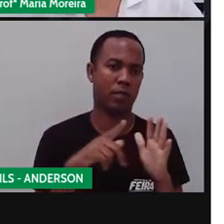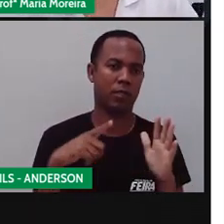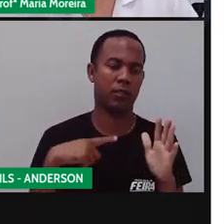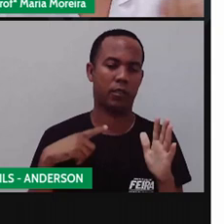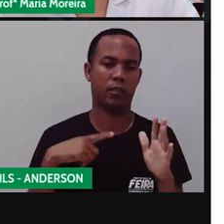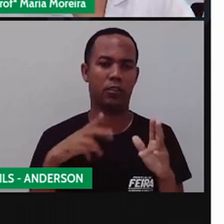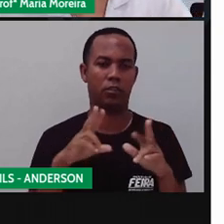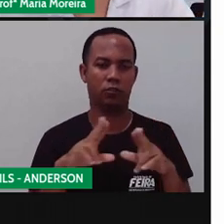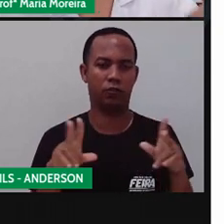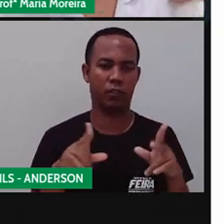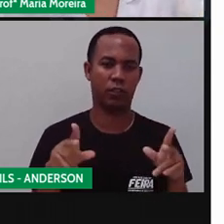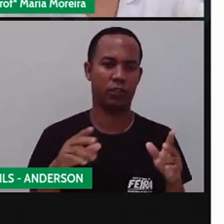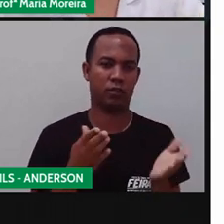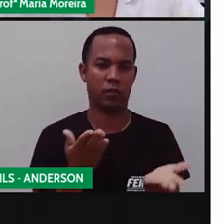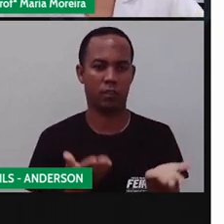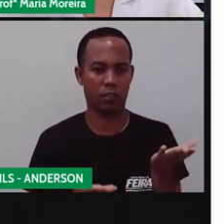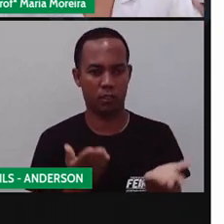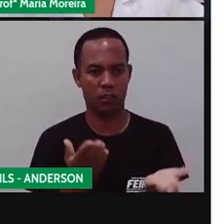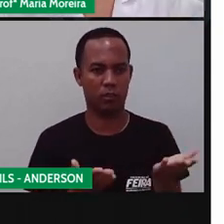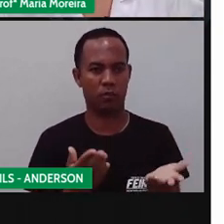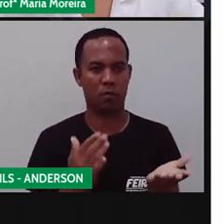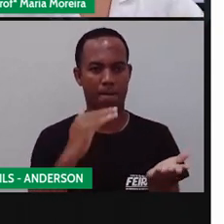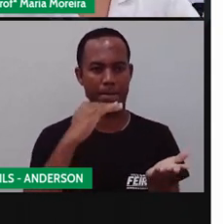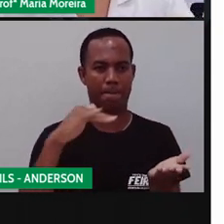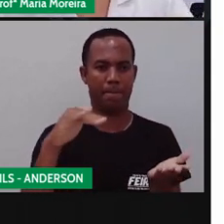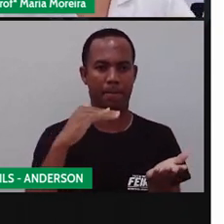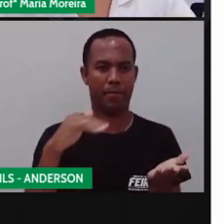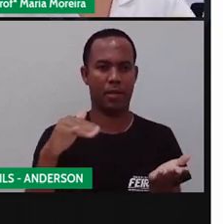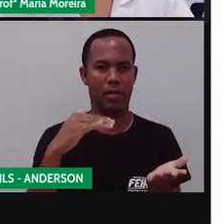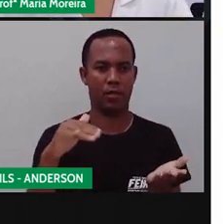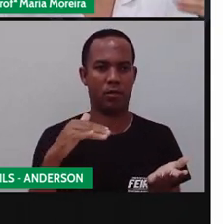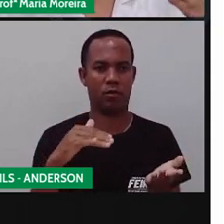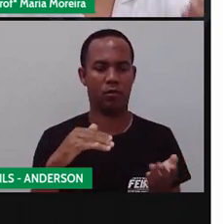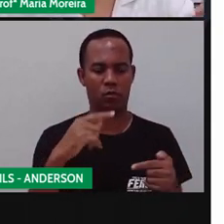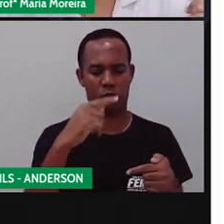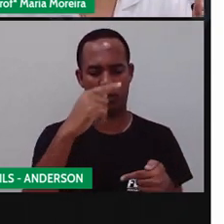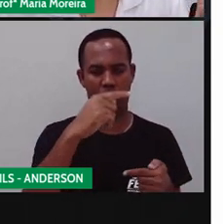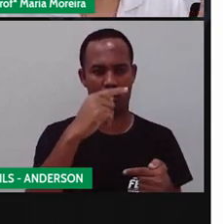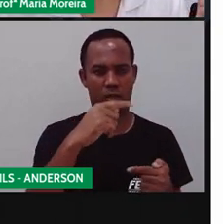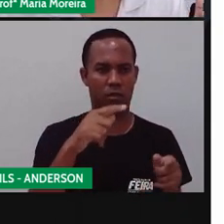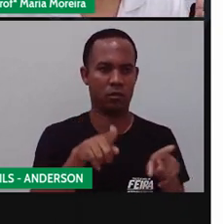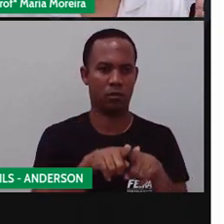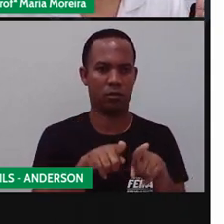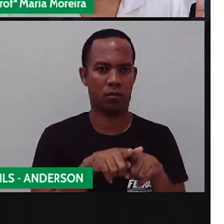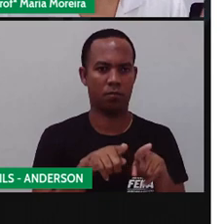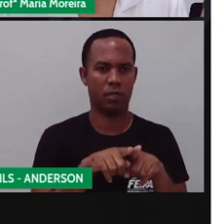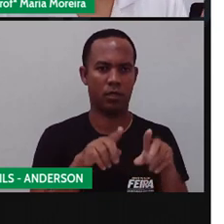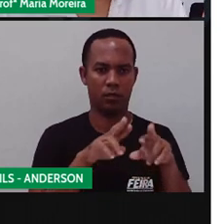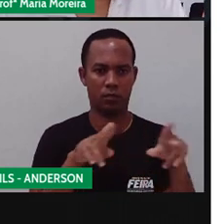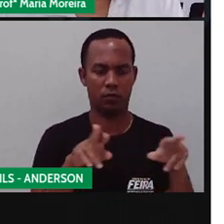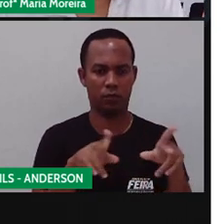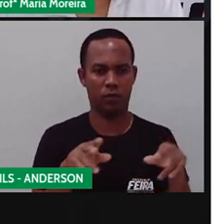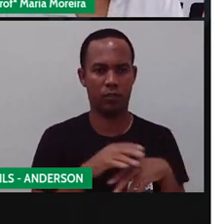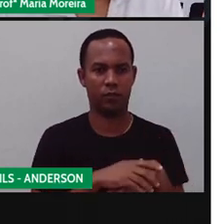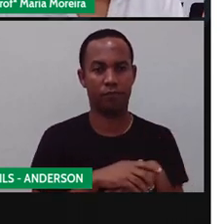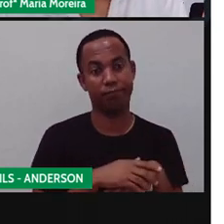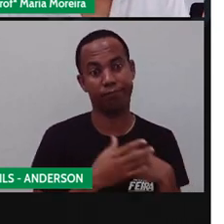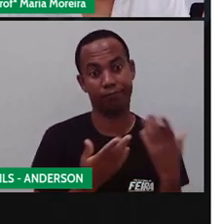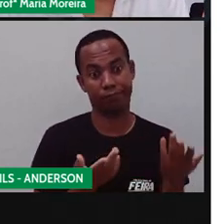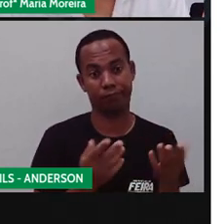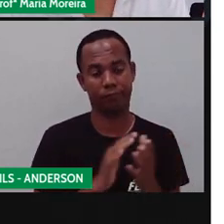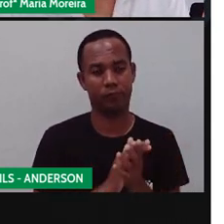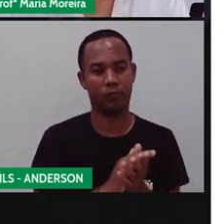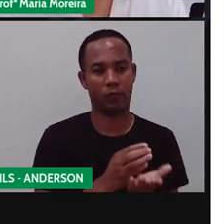convencionais, olha, quilo, meio quilo, litro, mas aqui a gente tá tratando de outras coisas. Xícara,